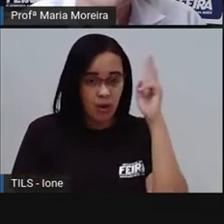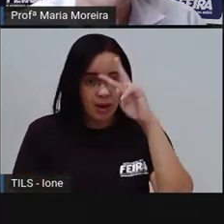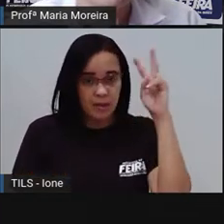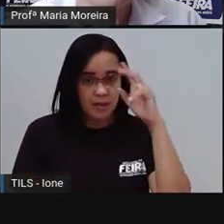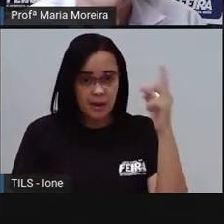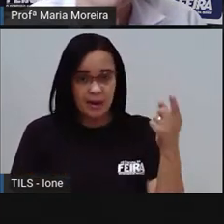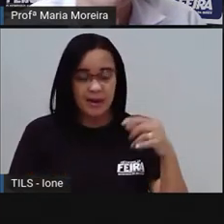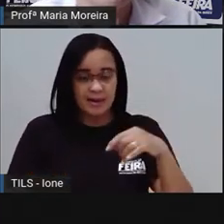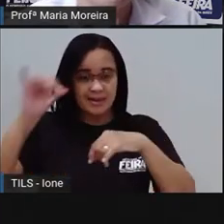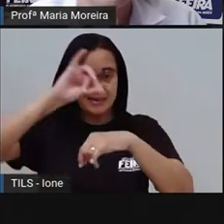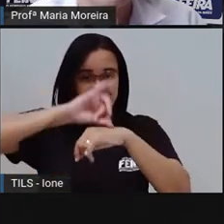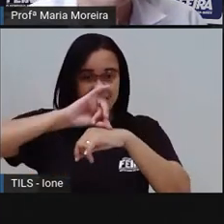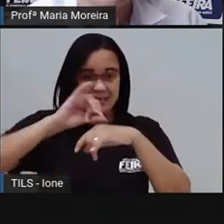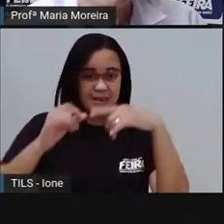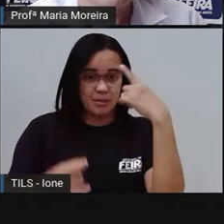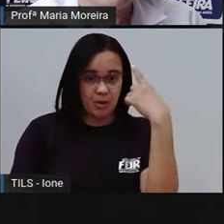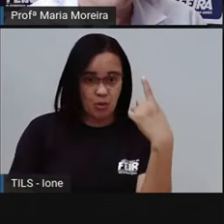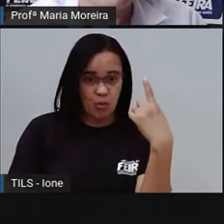16 mais 1 aqui, ó.